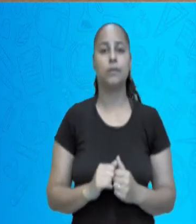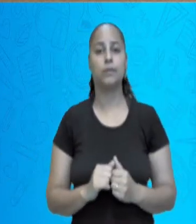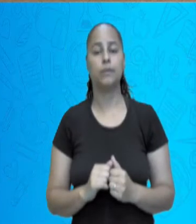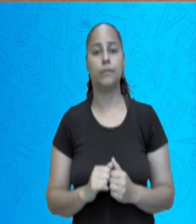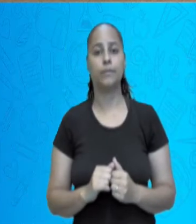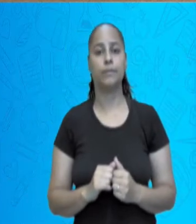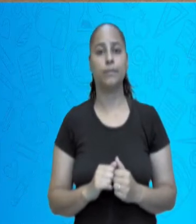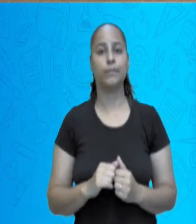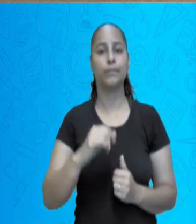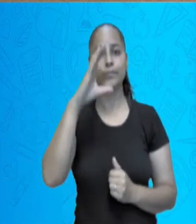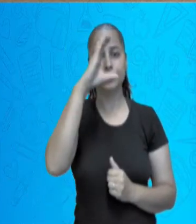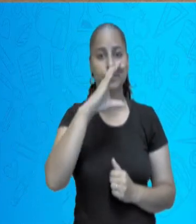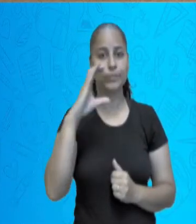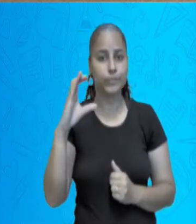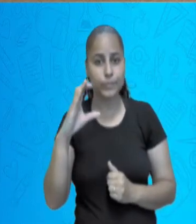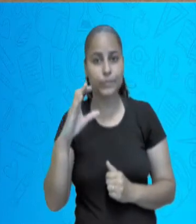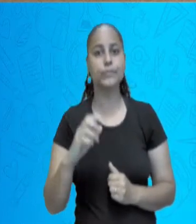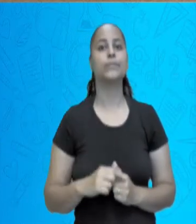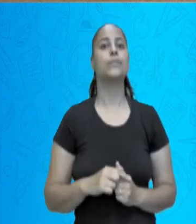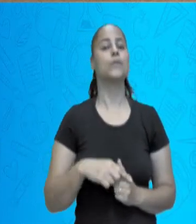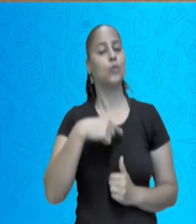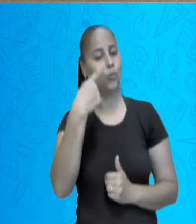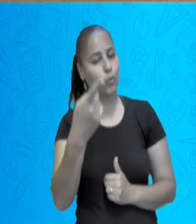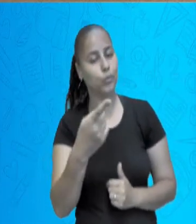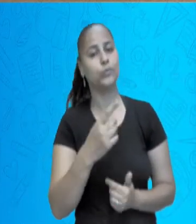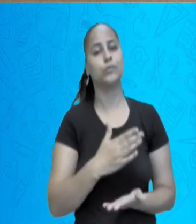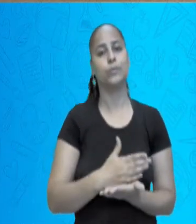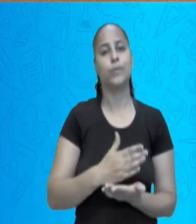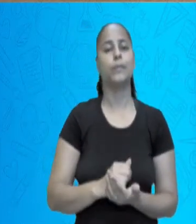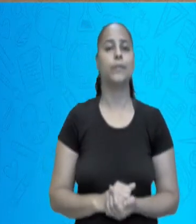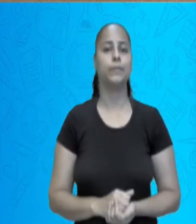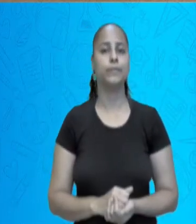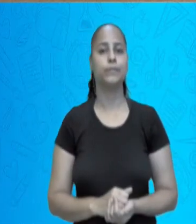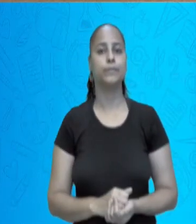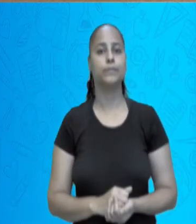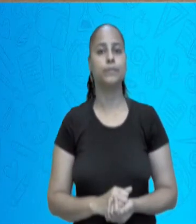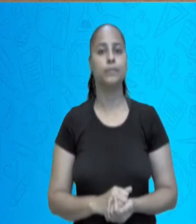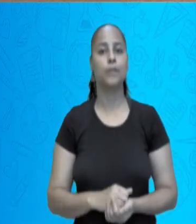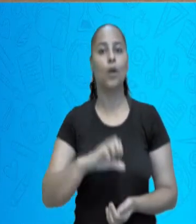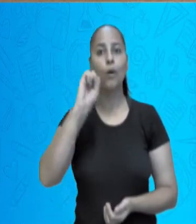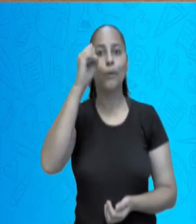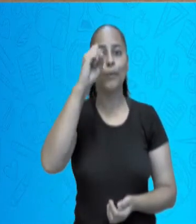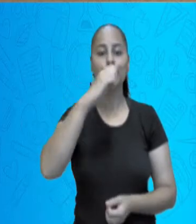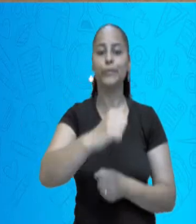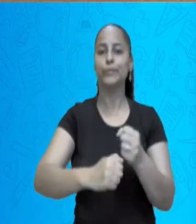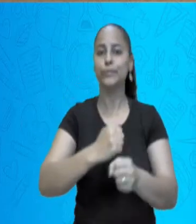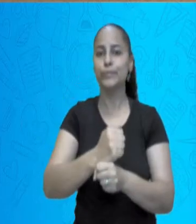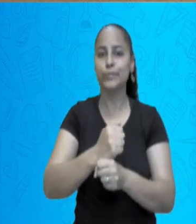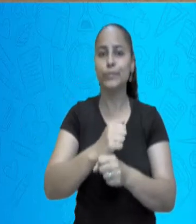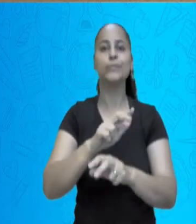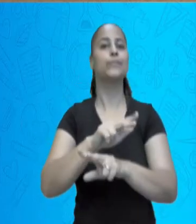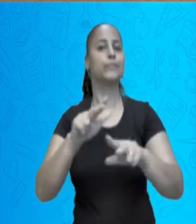o anúncio da posse do Papa Francisco. Oito anos de diferença apenas e veja